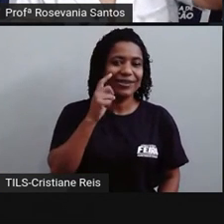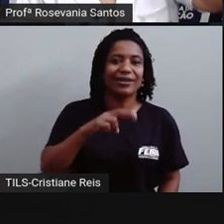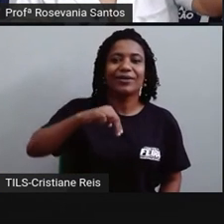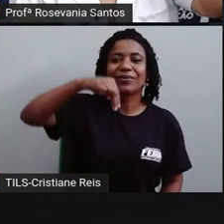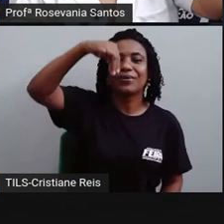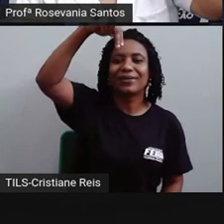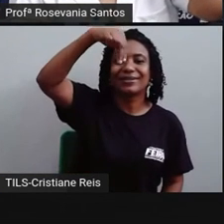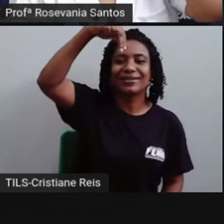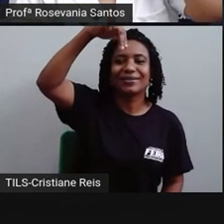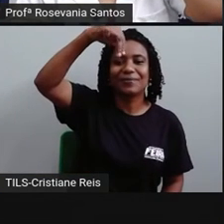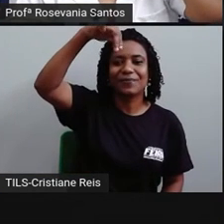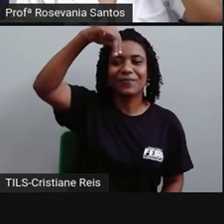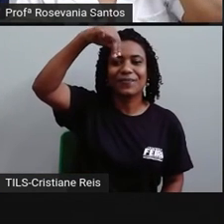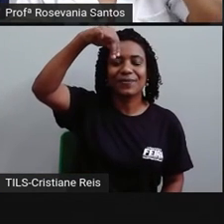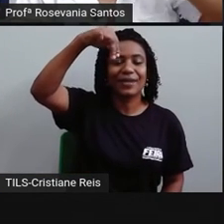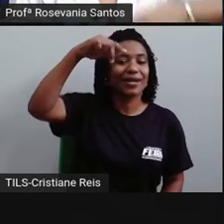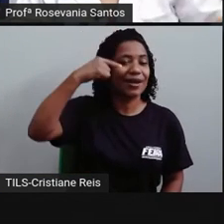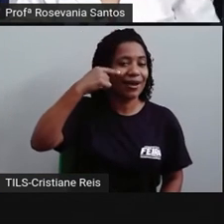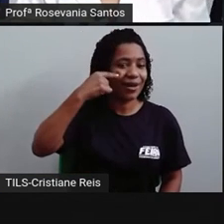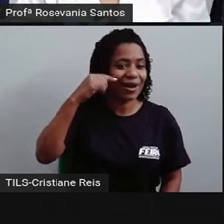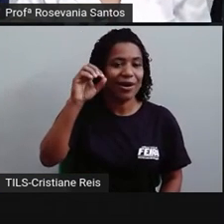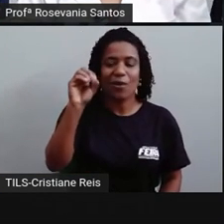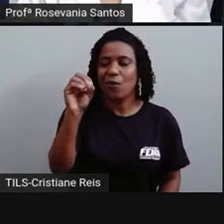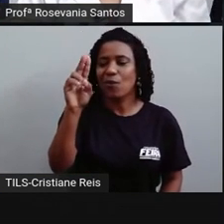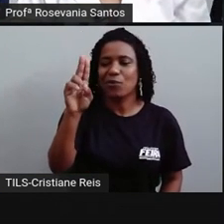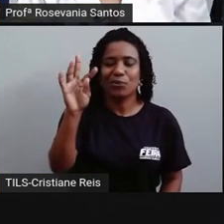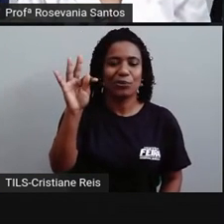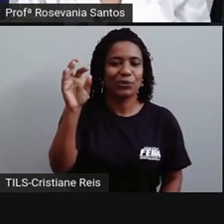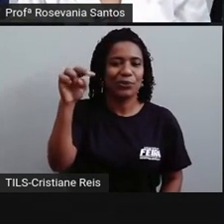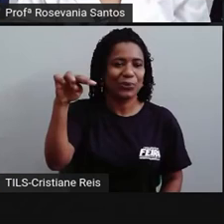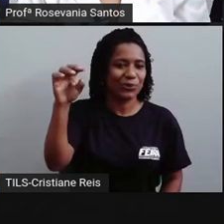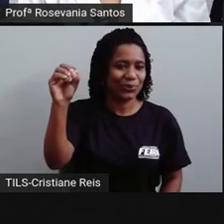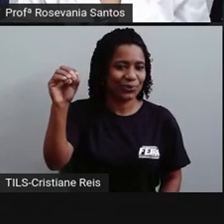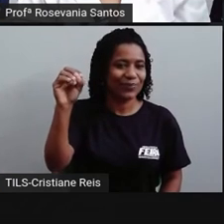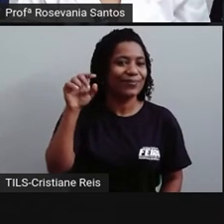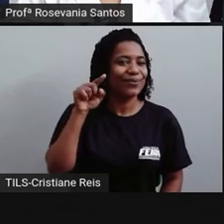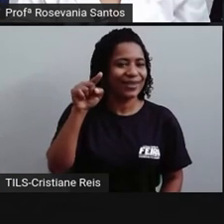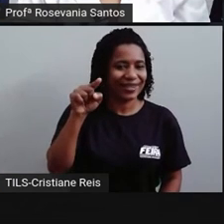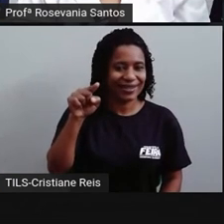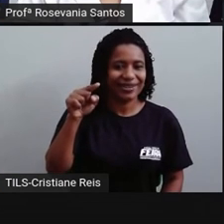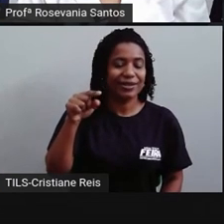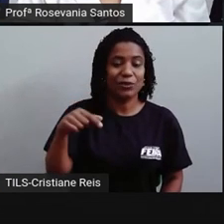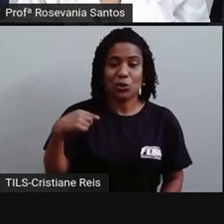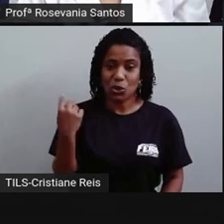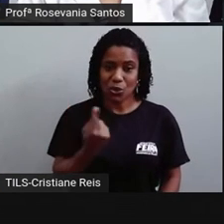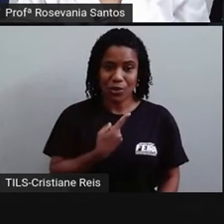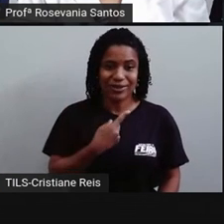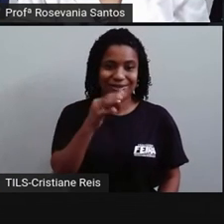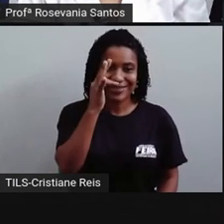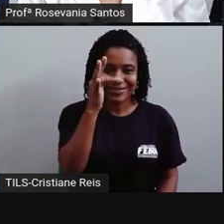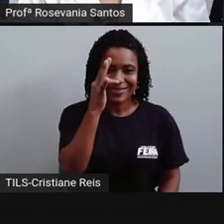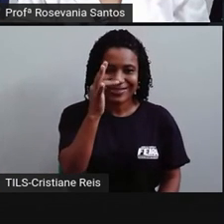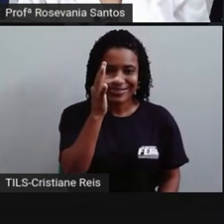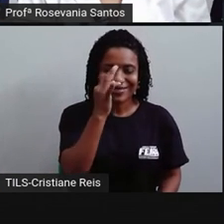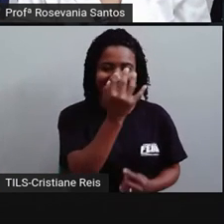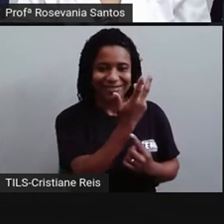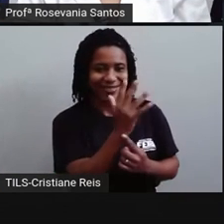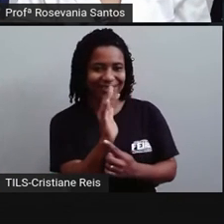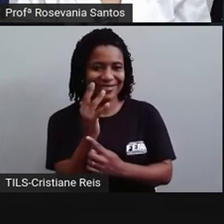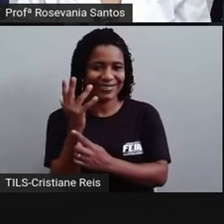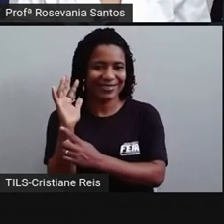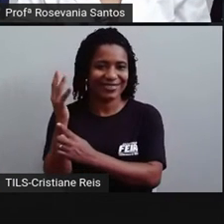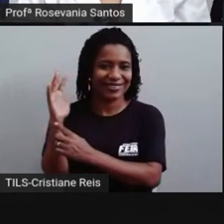norte. Lá está no outono. Então, a gente está aqui no momento da primavera. gente está nesta posição aqui.